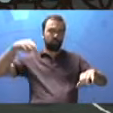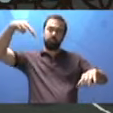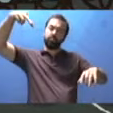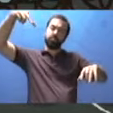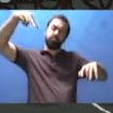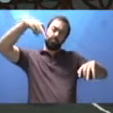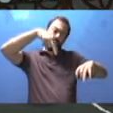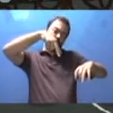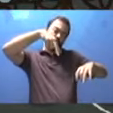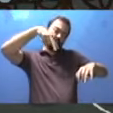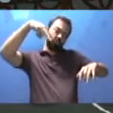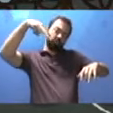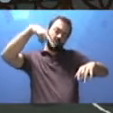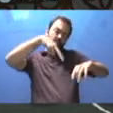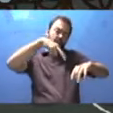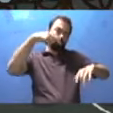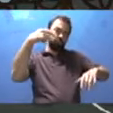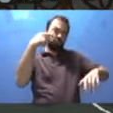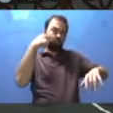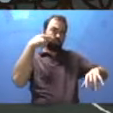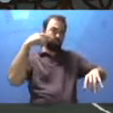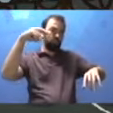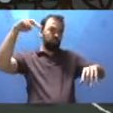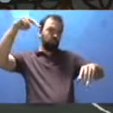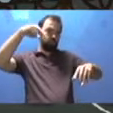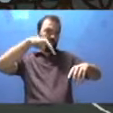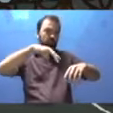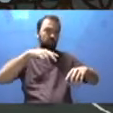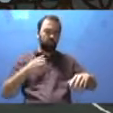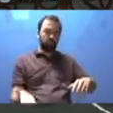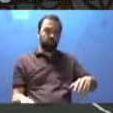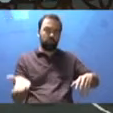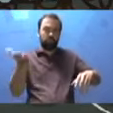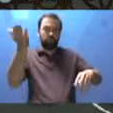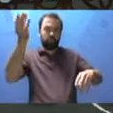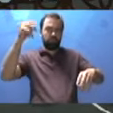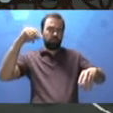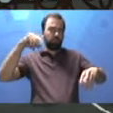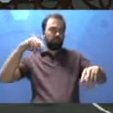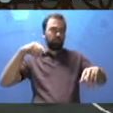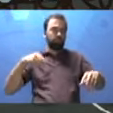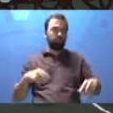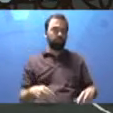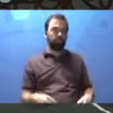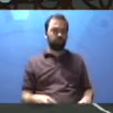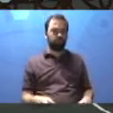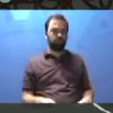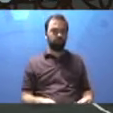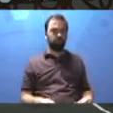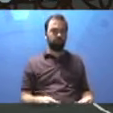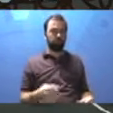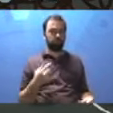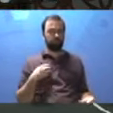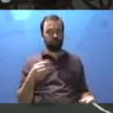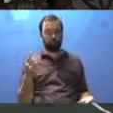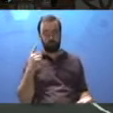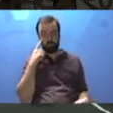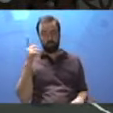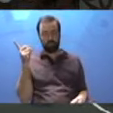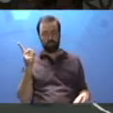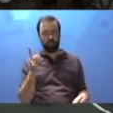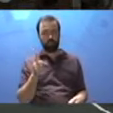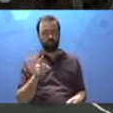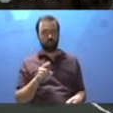O ângulo da visão? Vamos ver? Olha lá. Agora levantem-se. Aqui, na